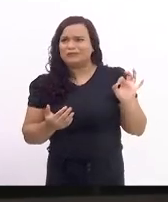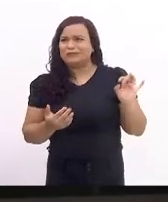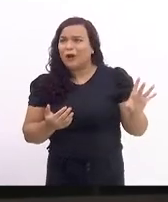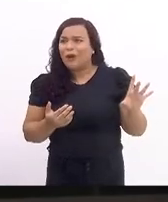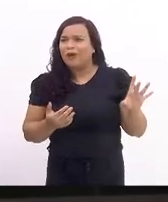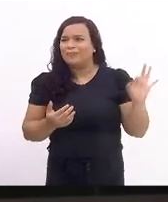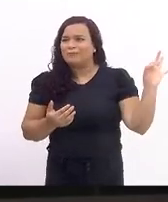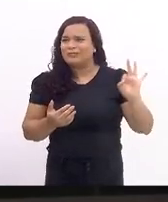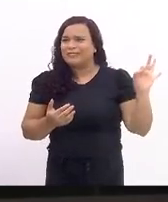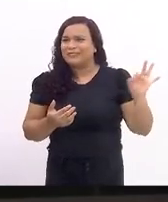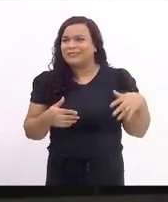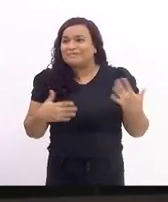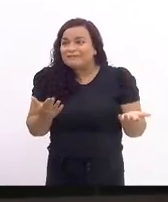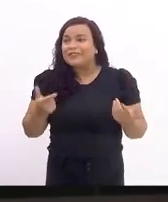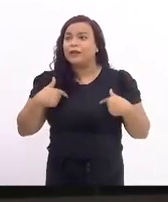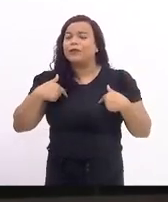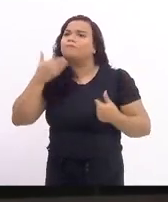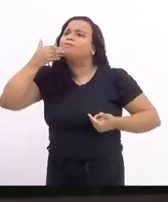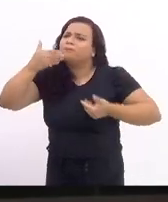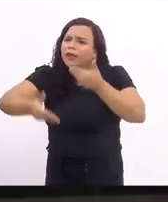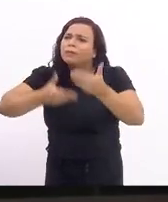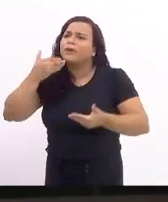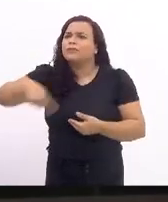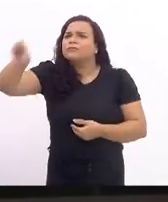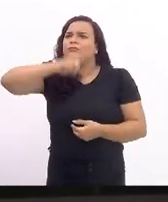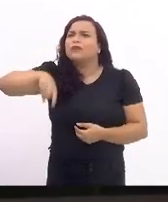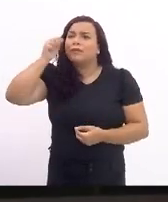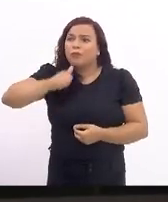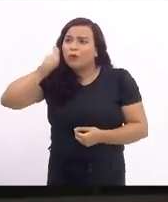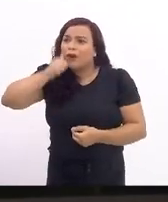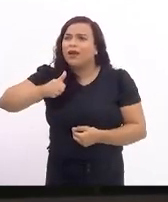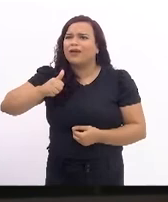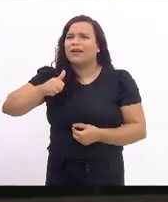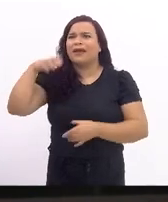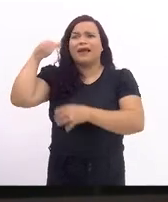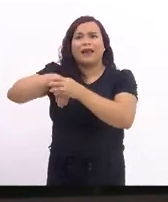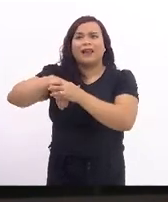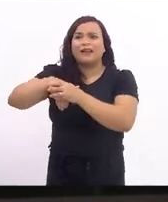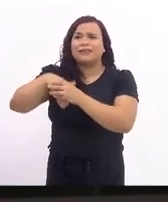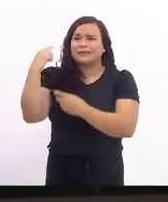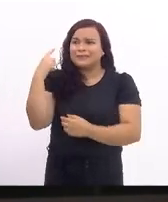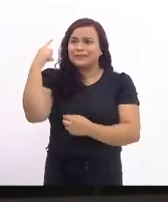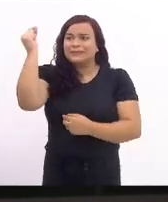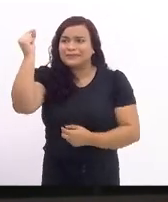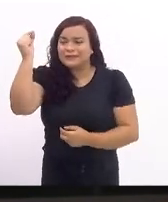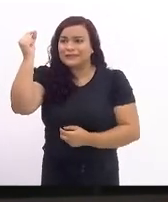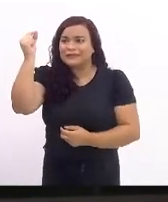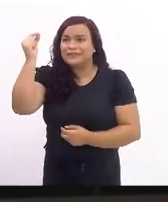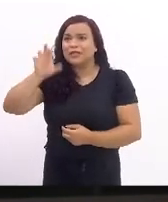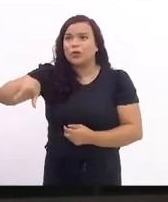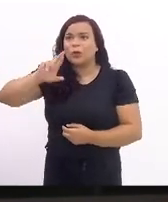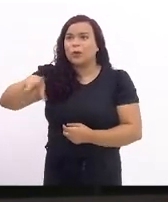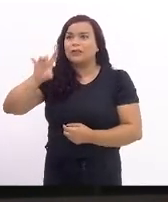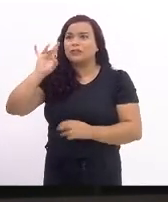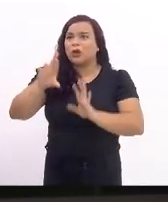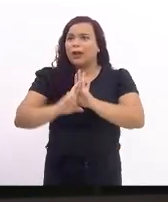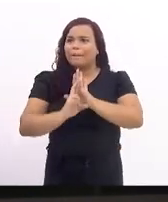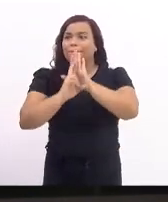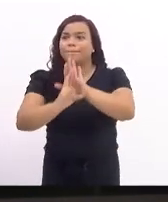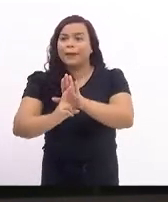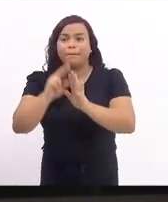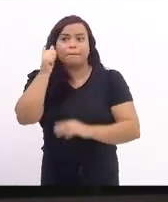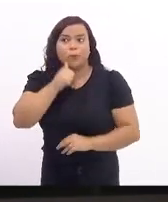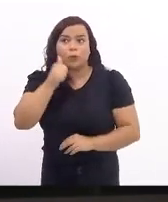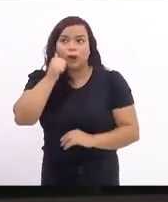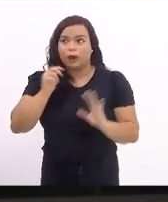que as mulheres, a população, nós não fomos eleitas, Tia Ju, para representarmos as mulheres. Nós estamos